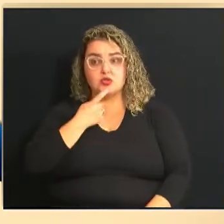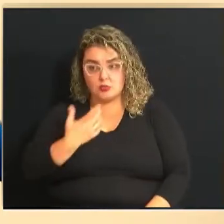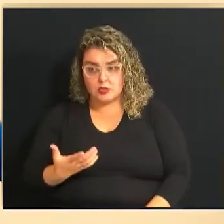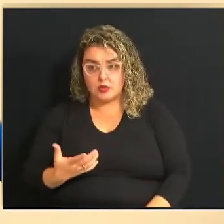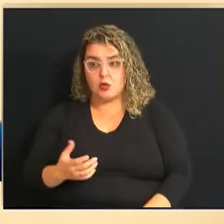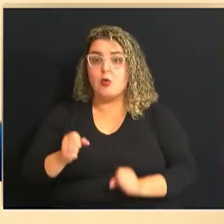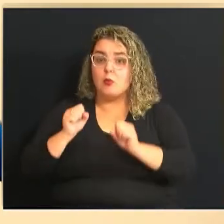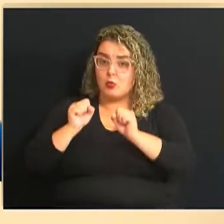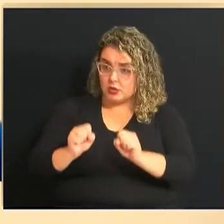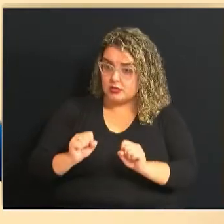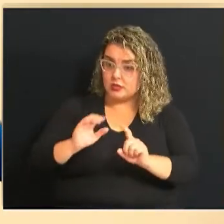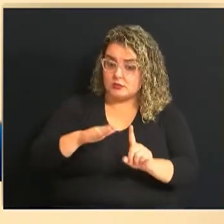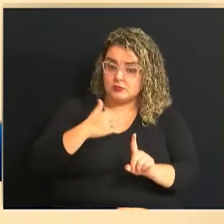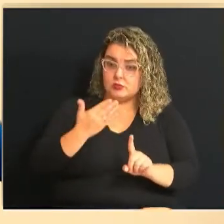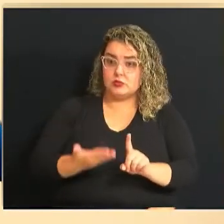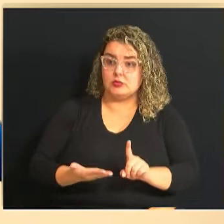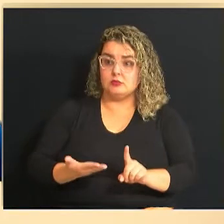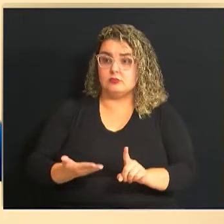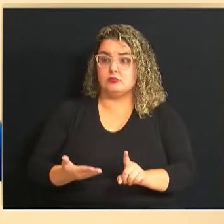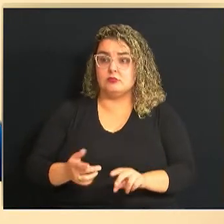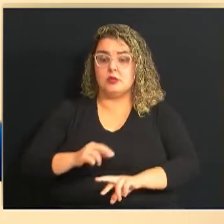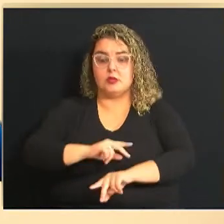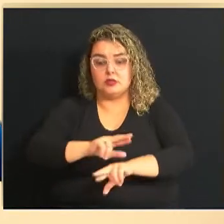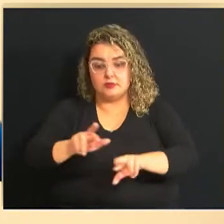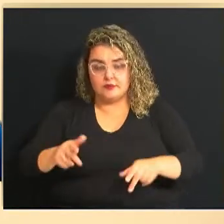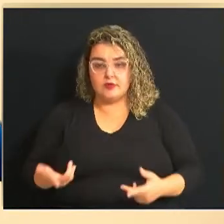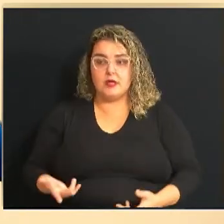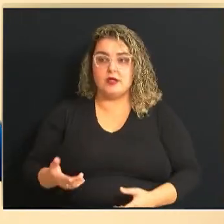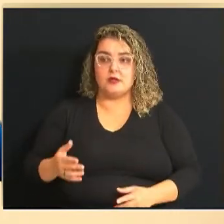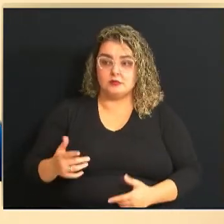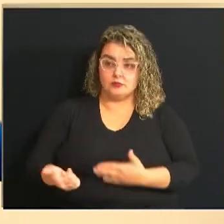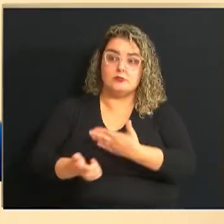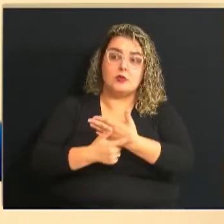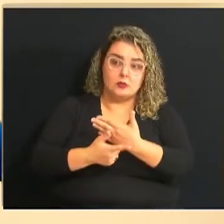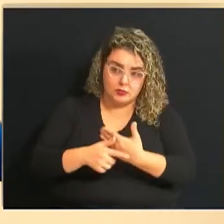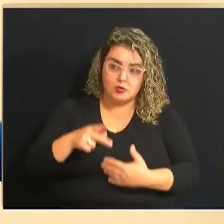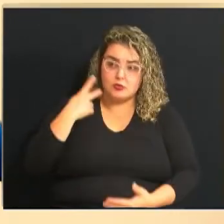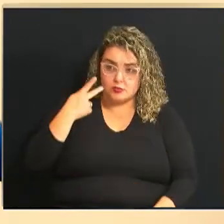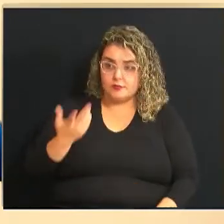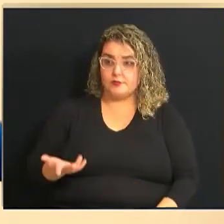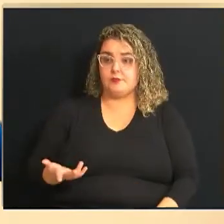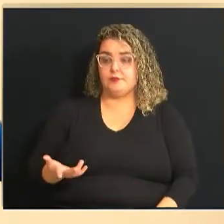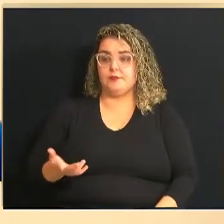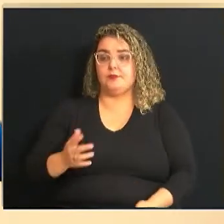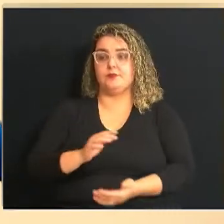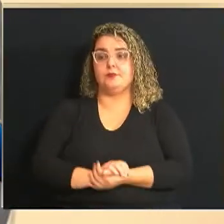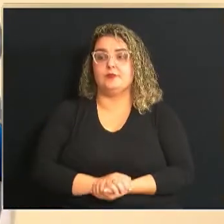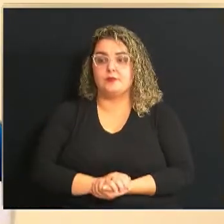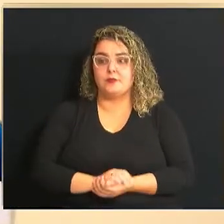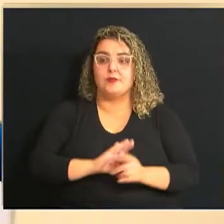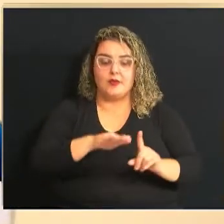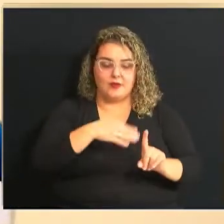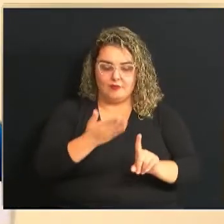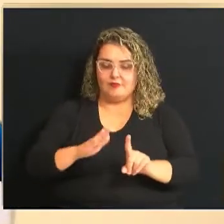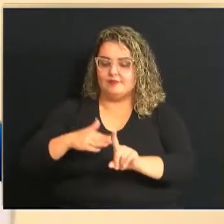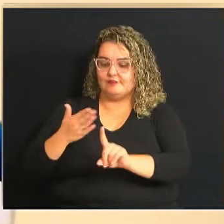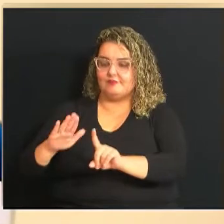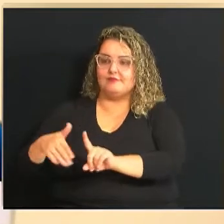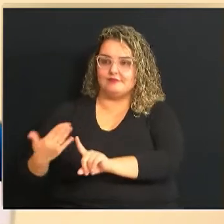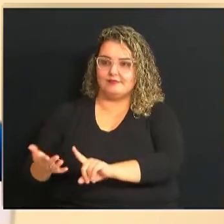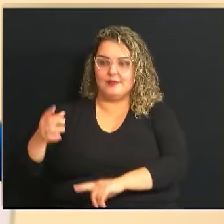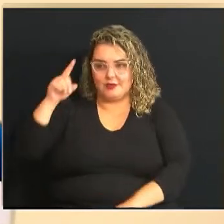campineira, elas pudessem ser homenageadas, que é uma das nossas prerrogativas enquanto vereadores. Essas